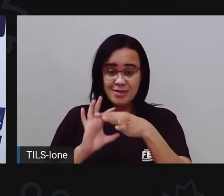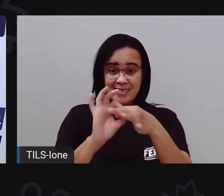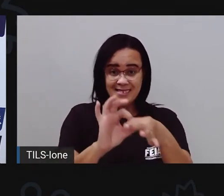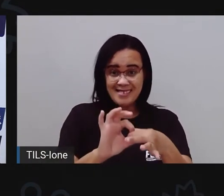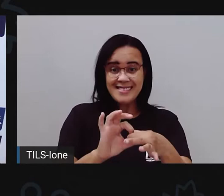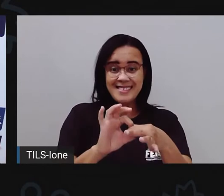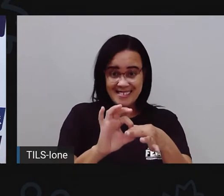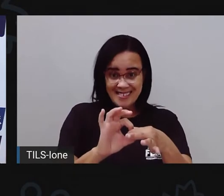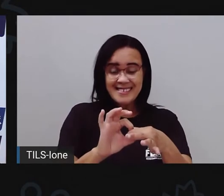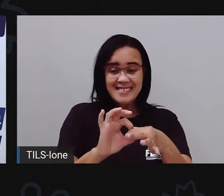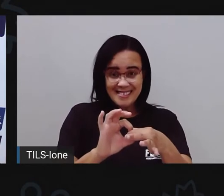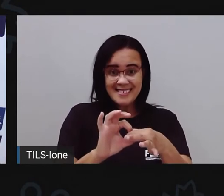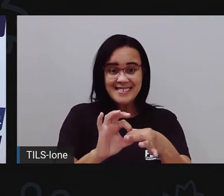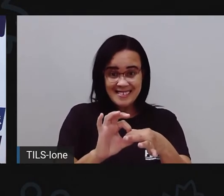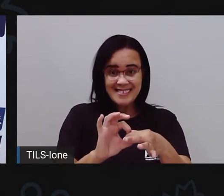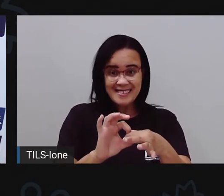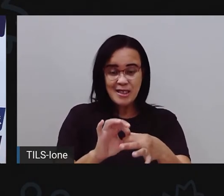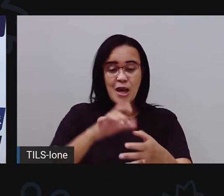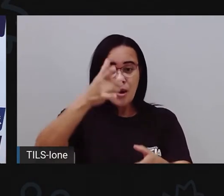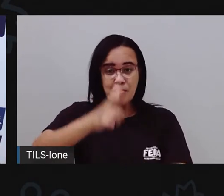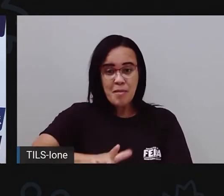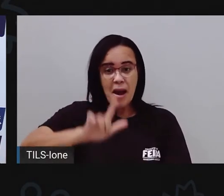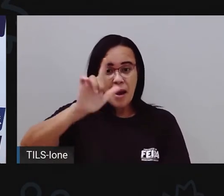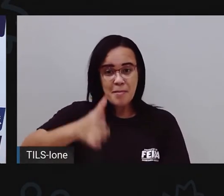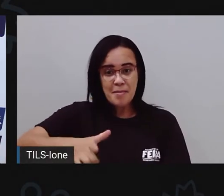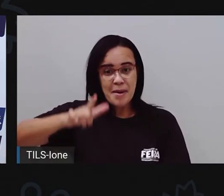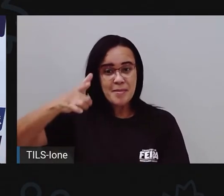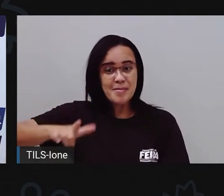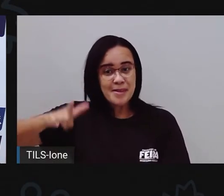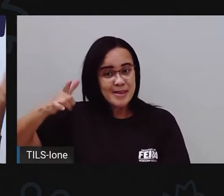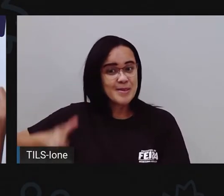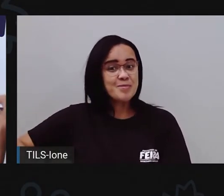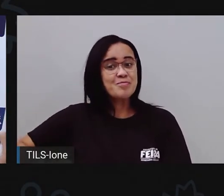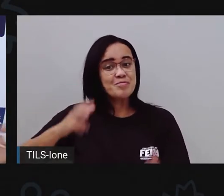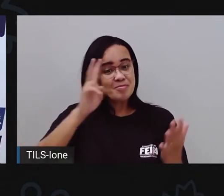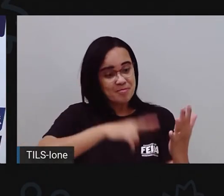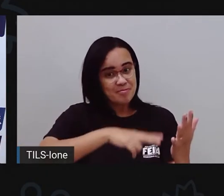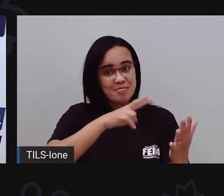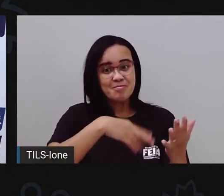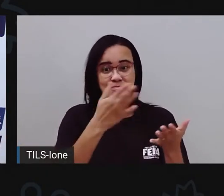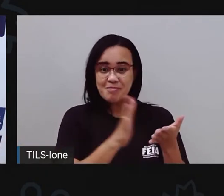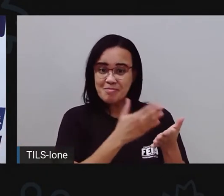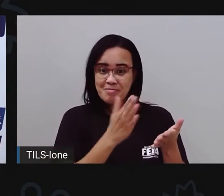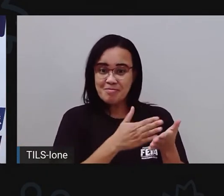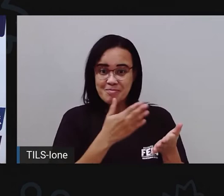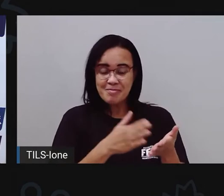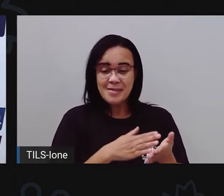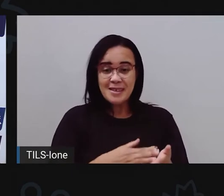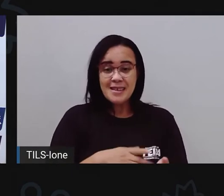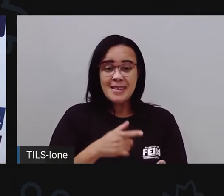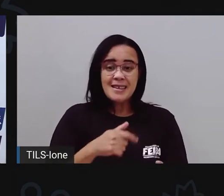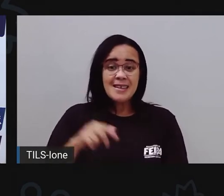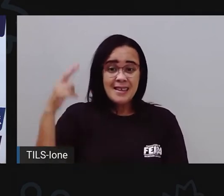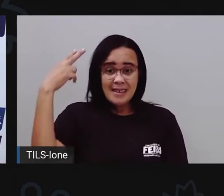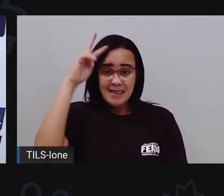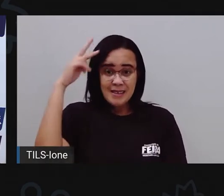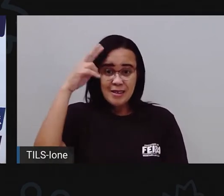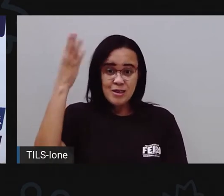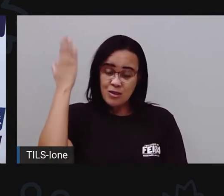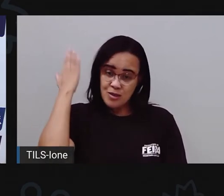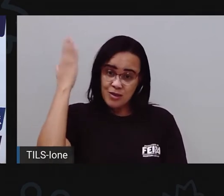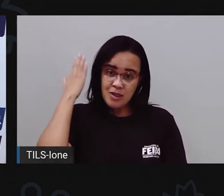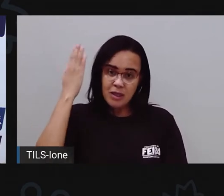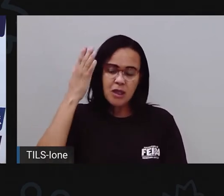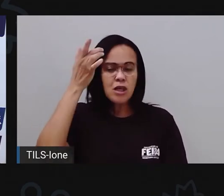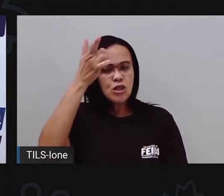É um conto de repetição, né? Lá na história do Rabanete, gente viu que ia repetindo